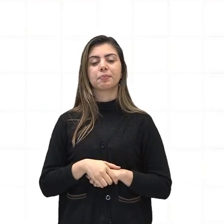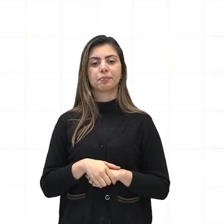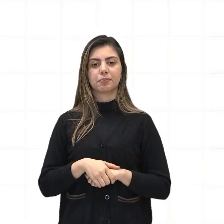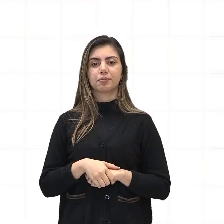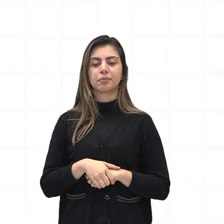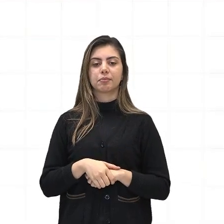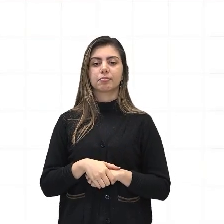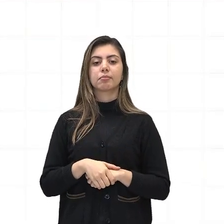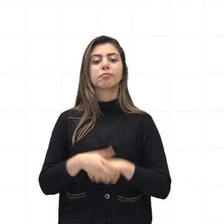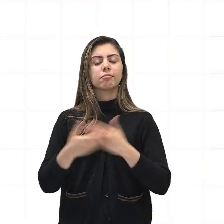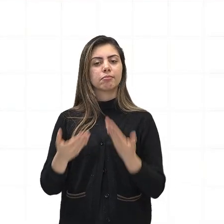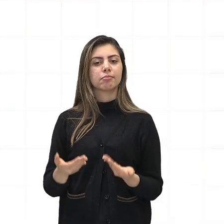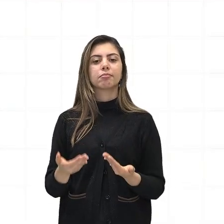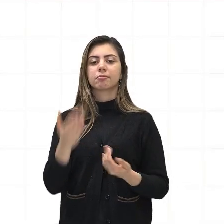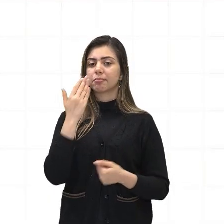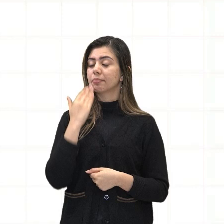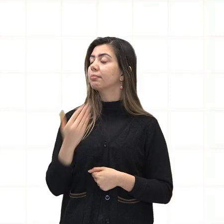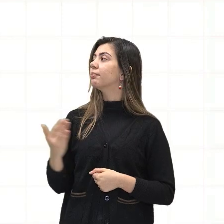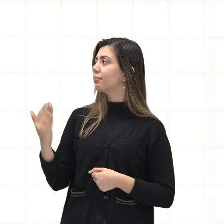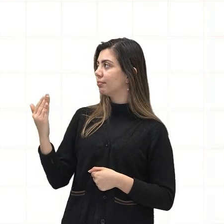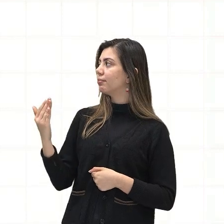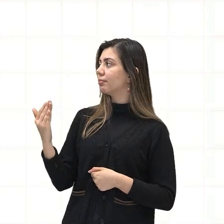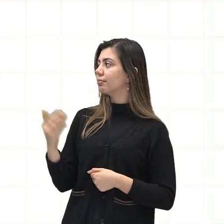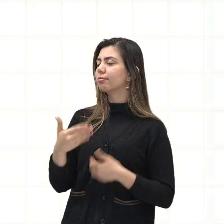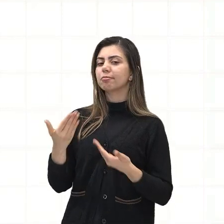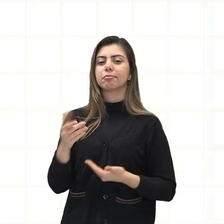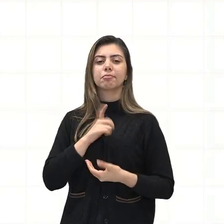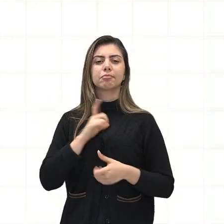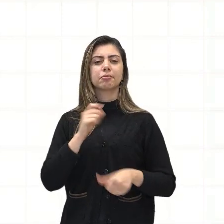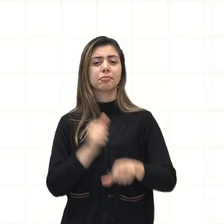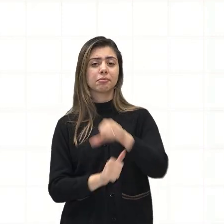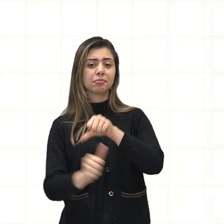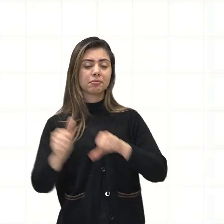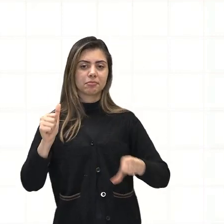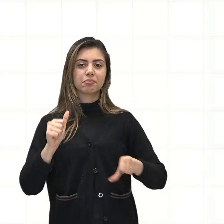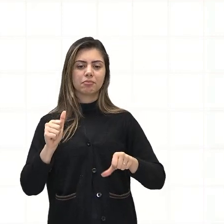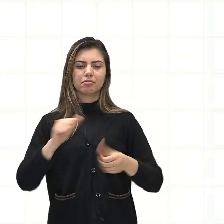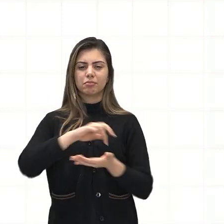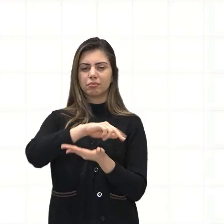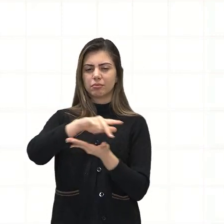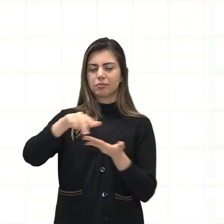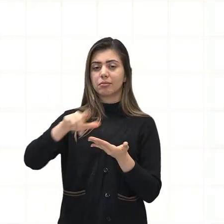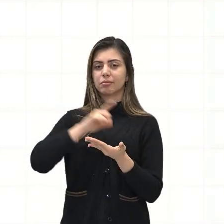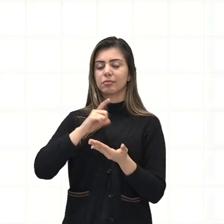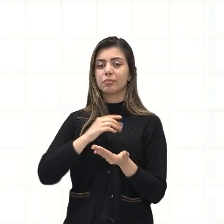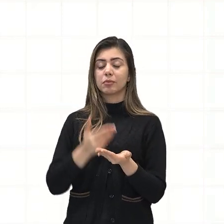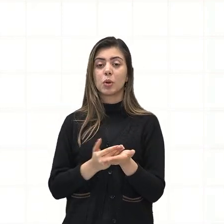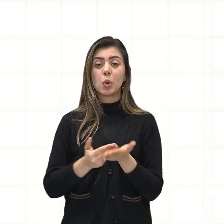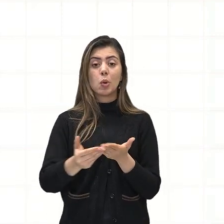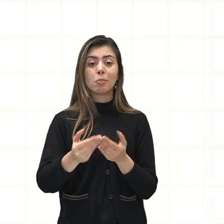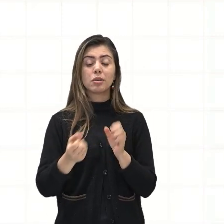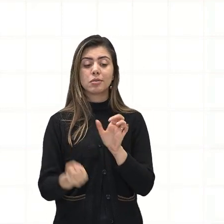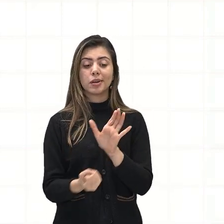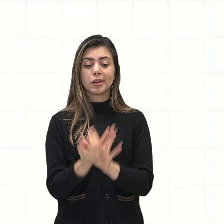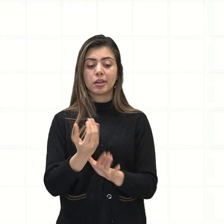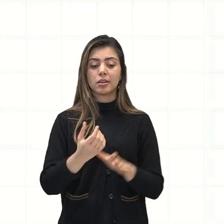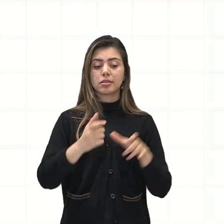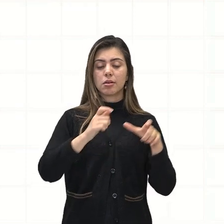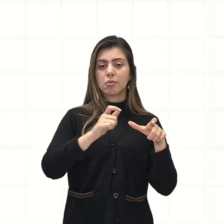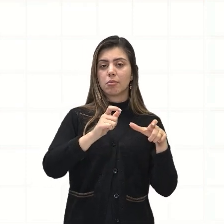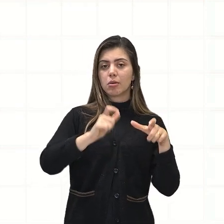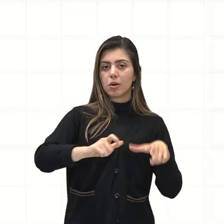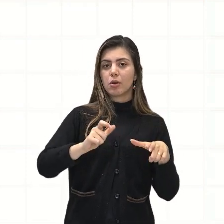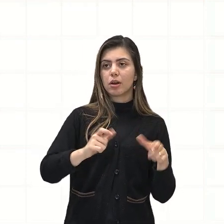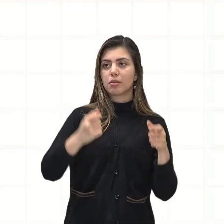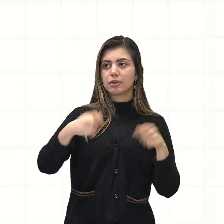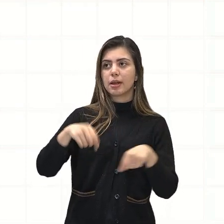Essas mudanças, né, a partir dessa abertura dos portos às nações amigas,